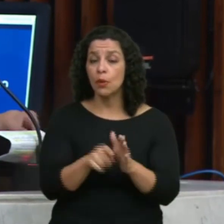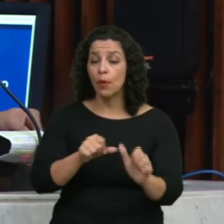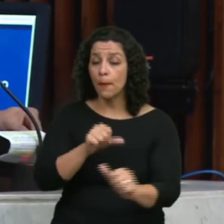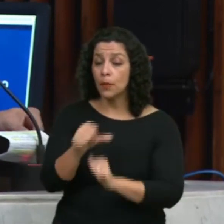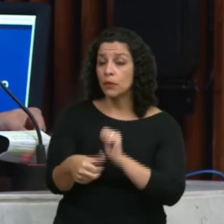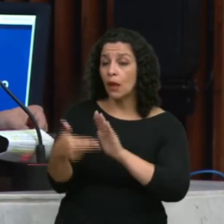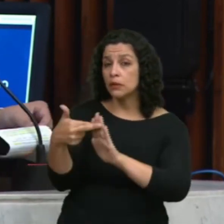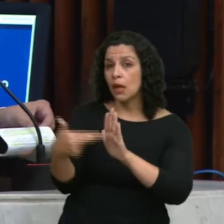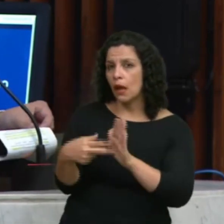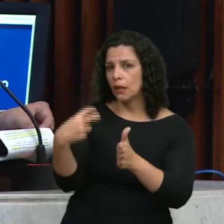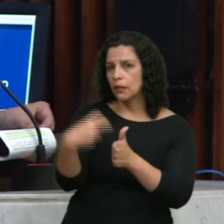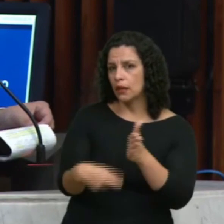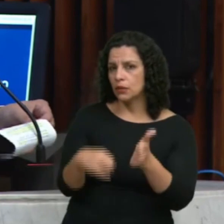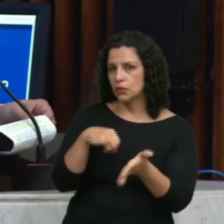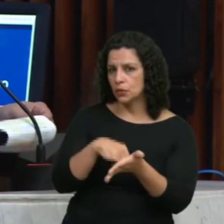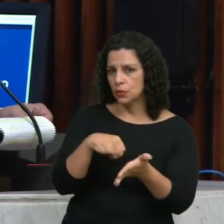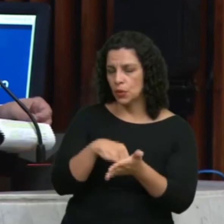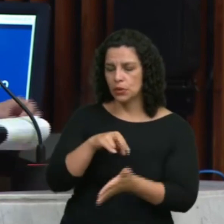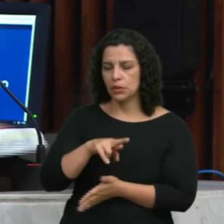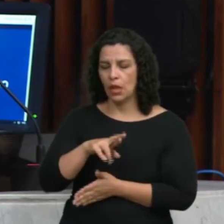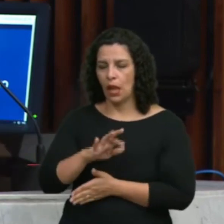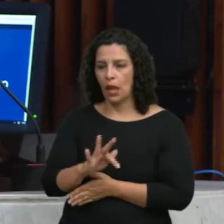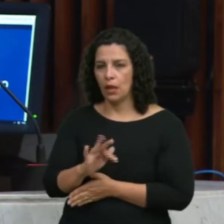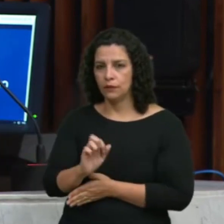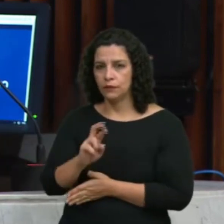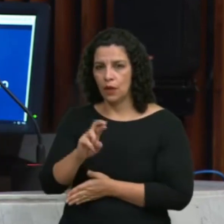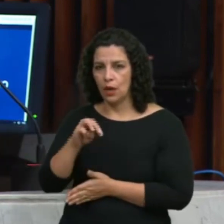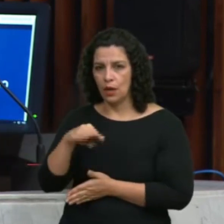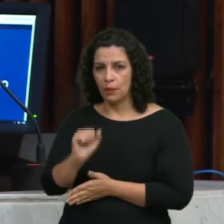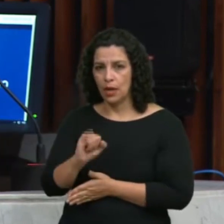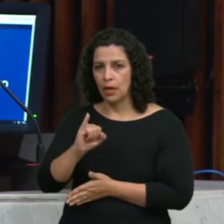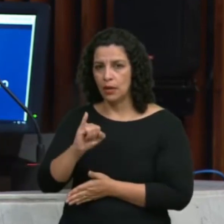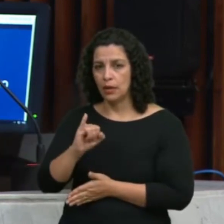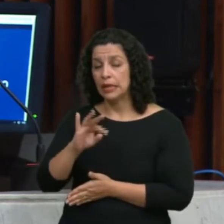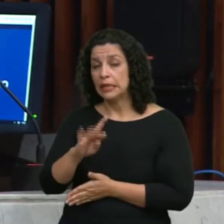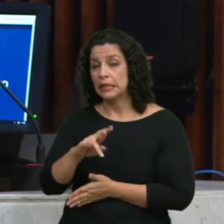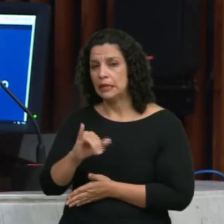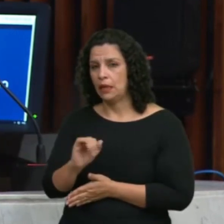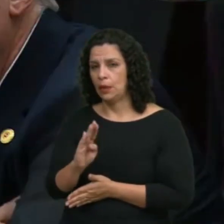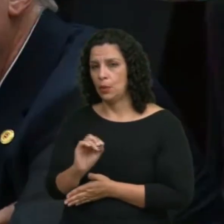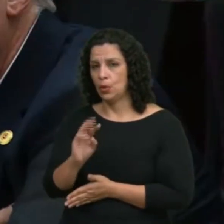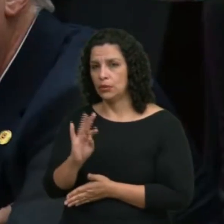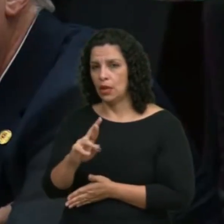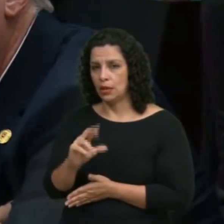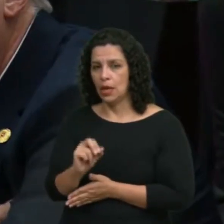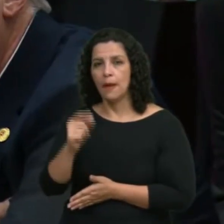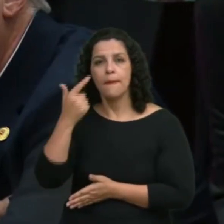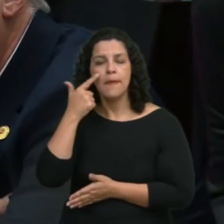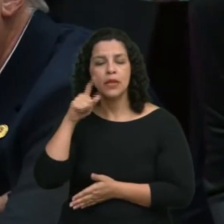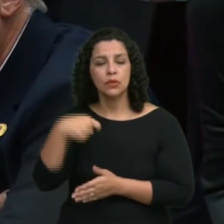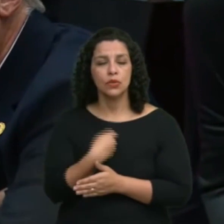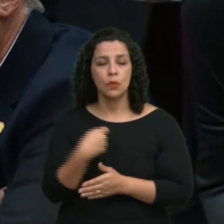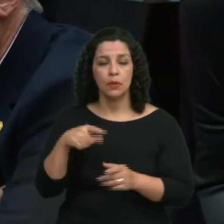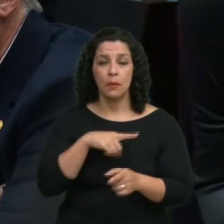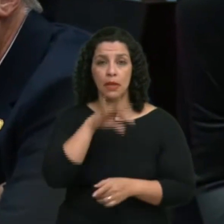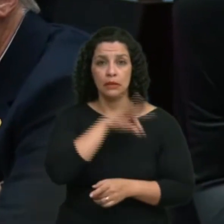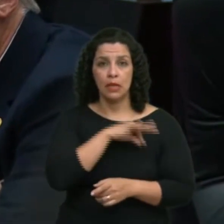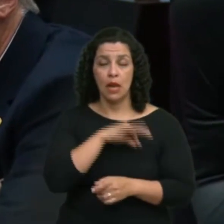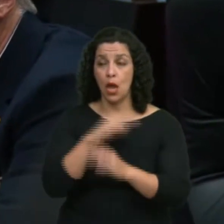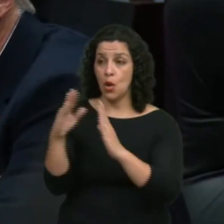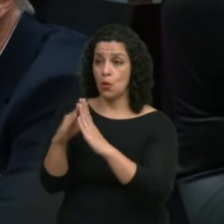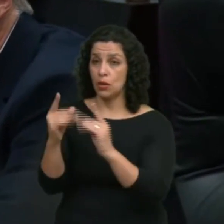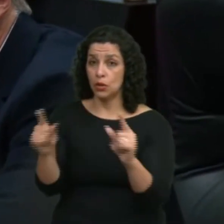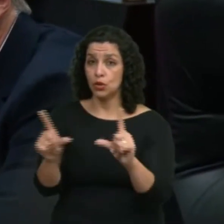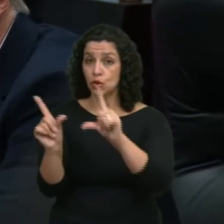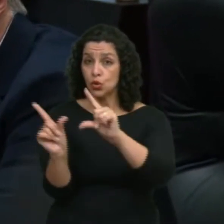tributária. Essa reforma tributária visa fazer uma tributação sobre o patrimônio e a renda e